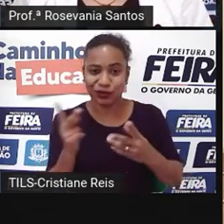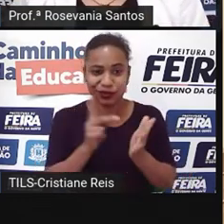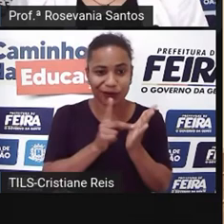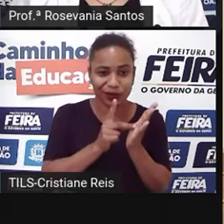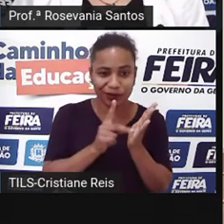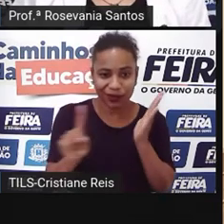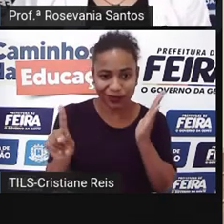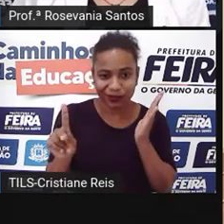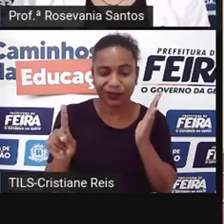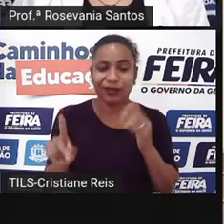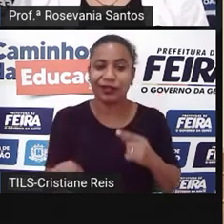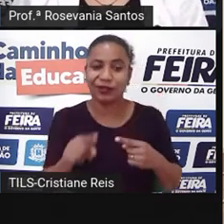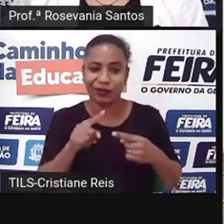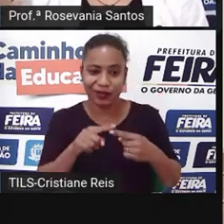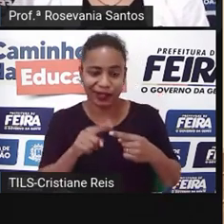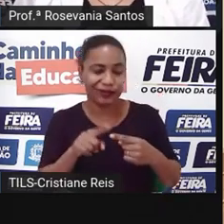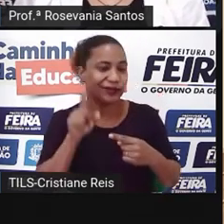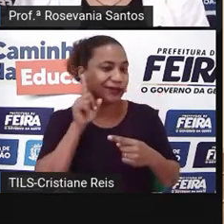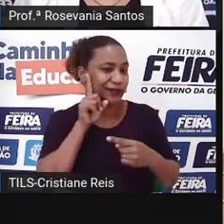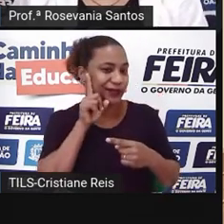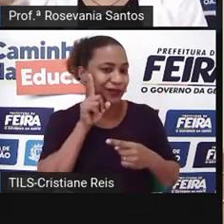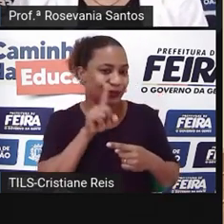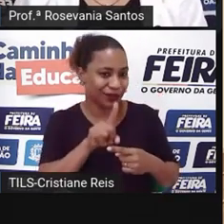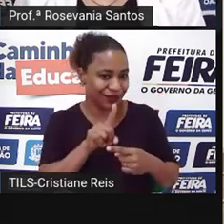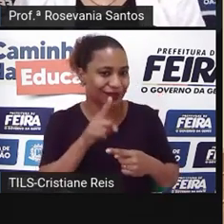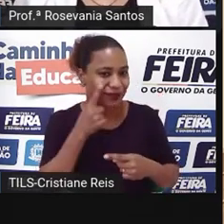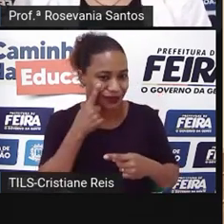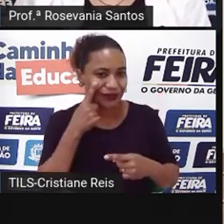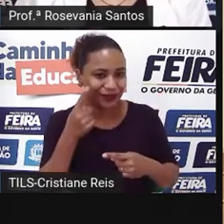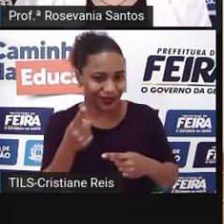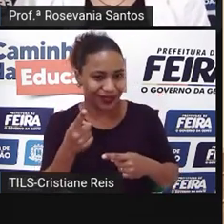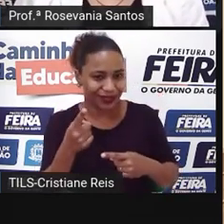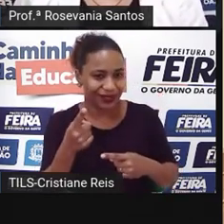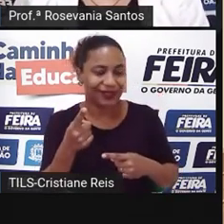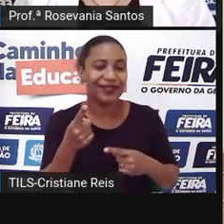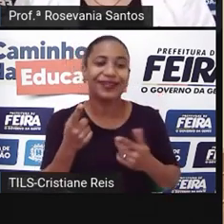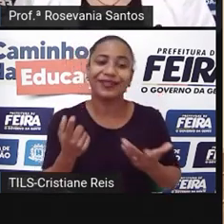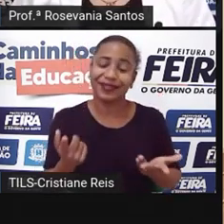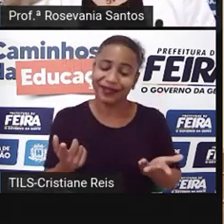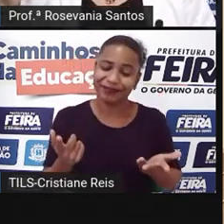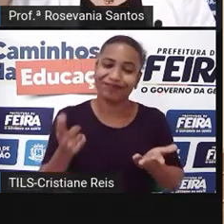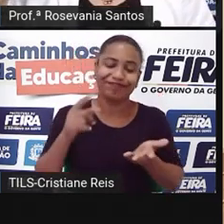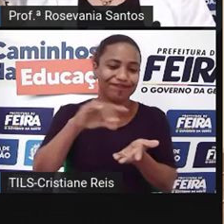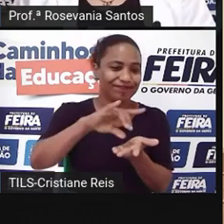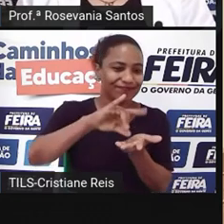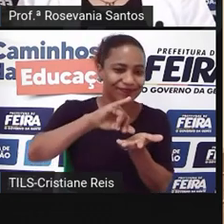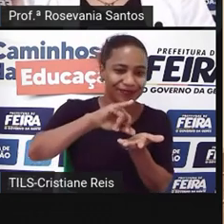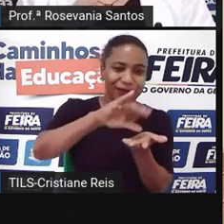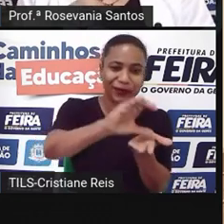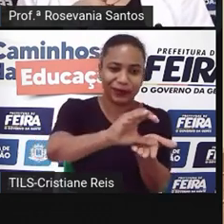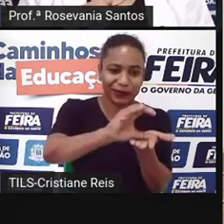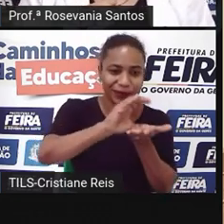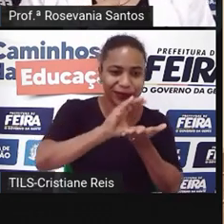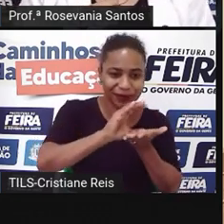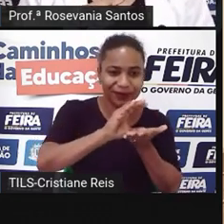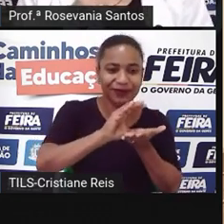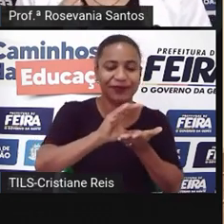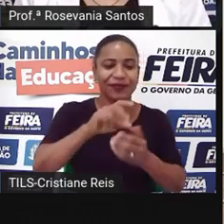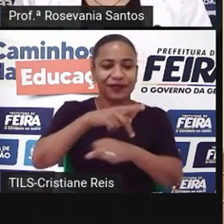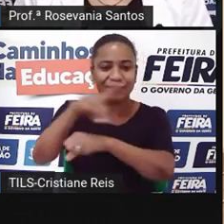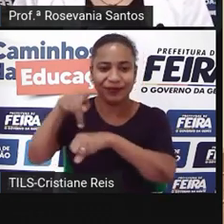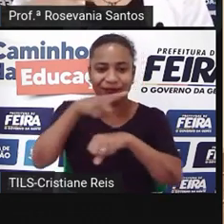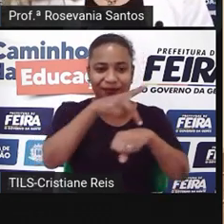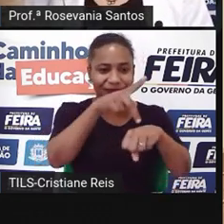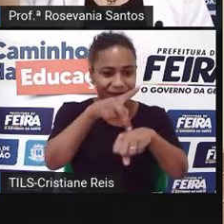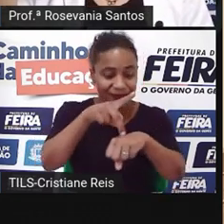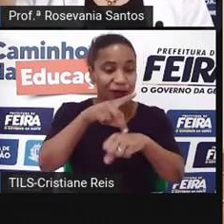De um lado, a gente tem os Estados Unidos ali como grande representante da economia capitalista, abrangendo quase todos os países do